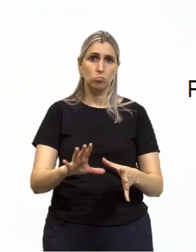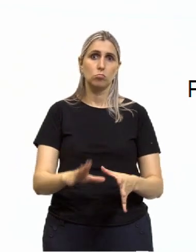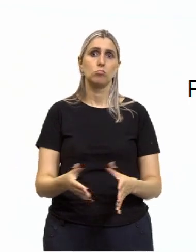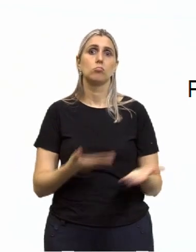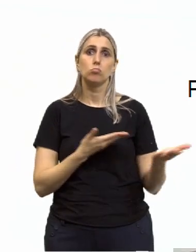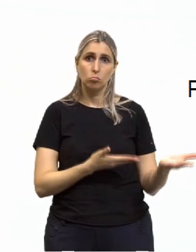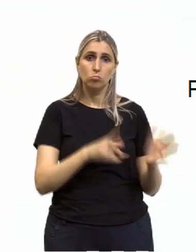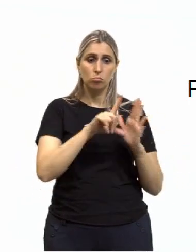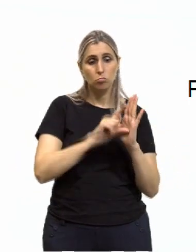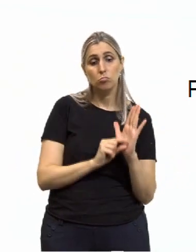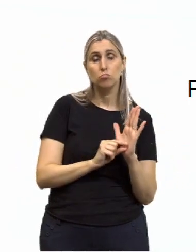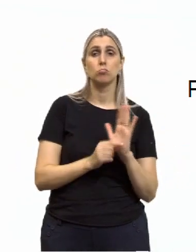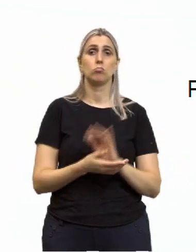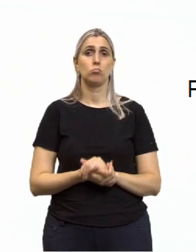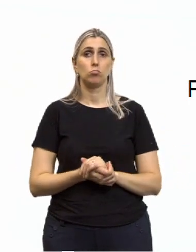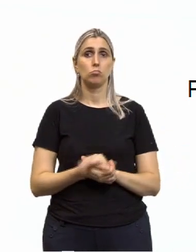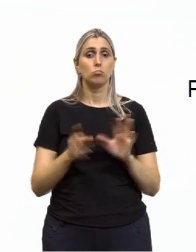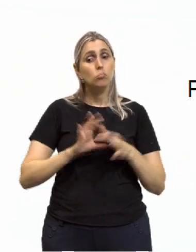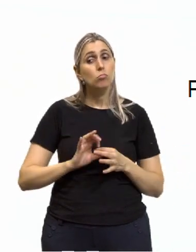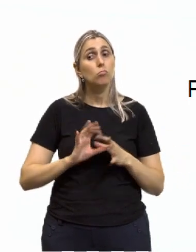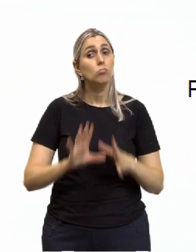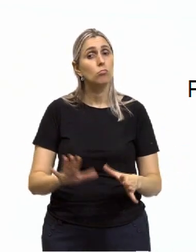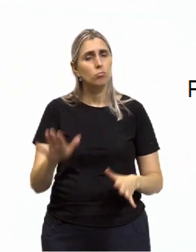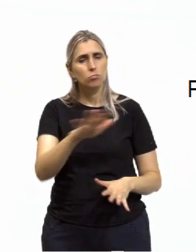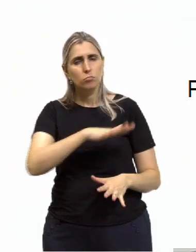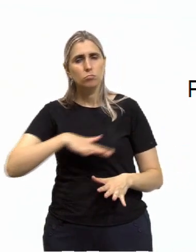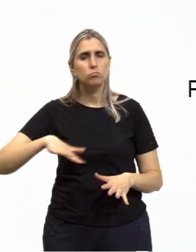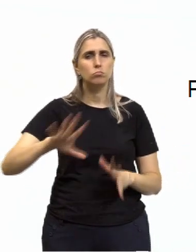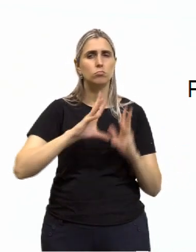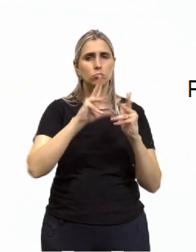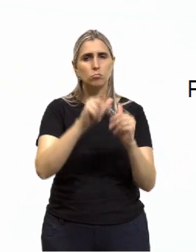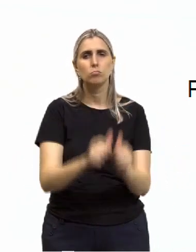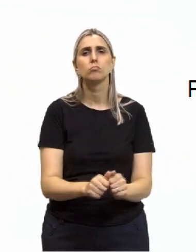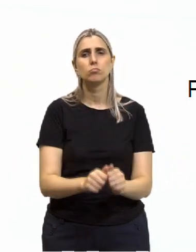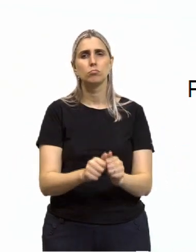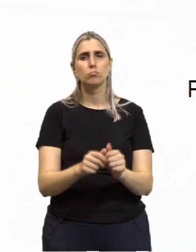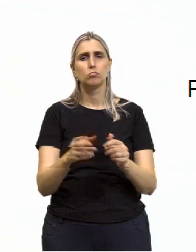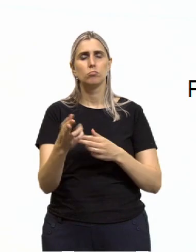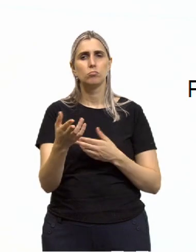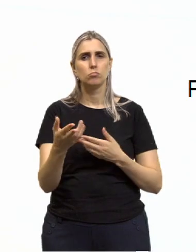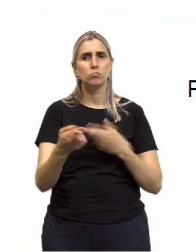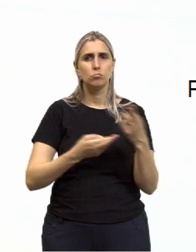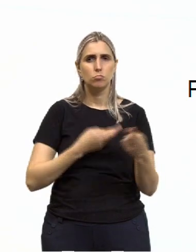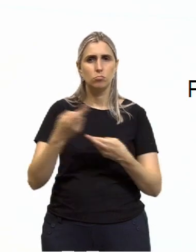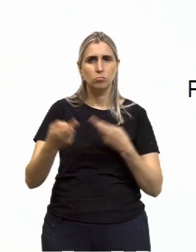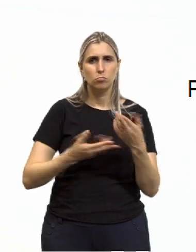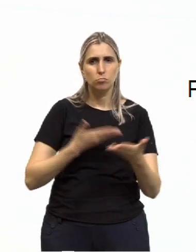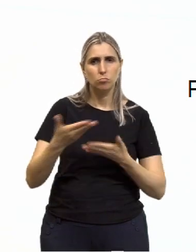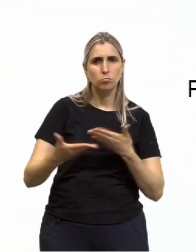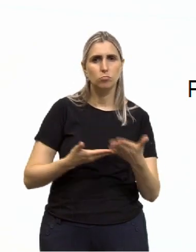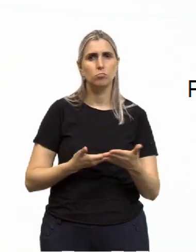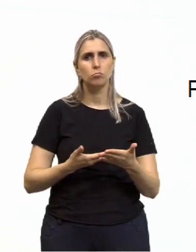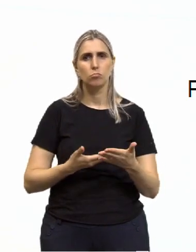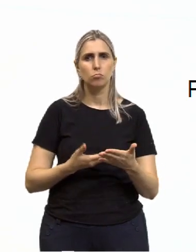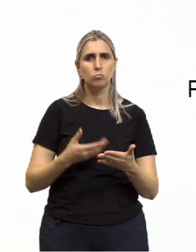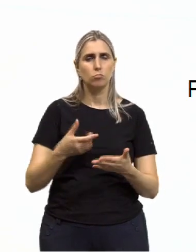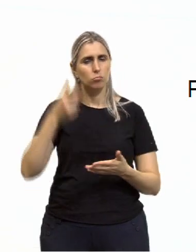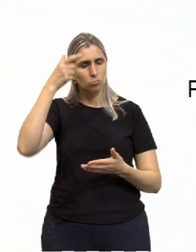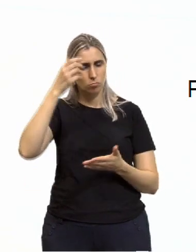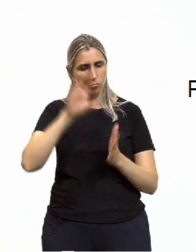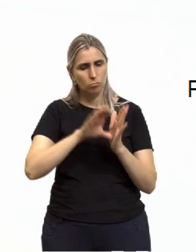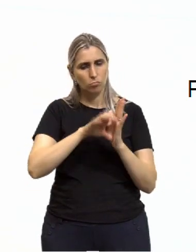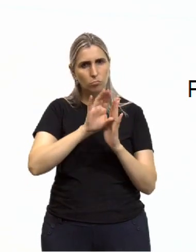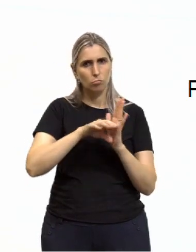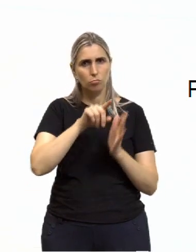aqui diminui um pouco, com uma liberdade plena, mas ela está atrelada um pouco a esse conceito que, bom,